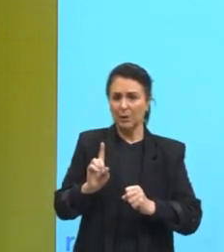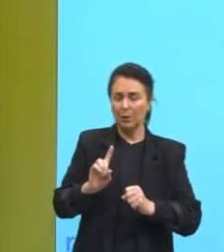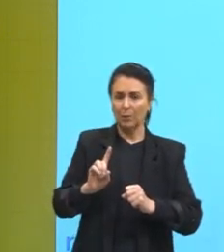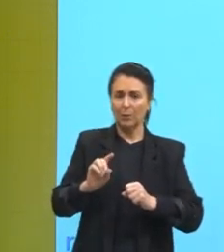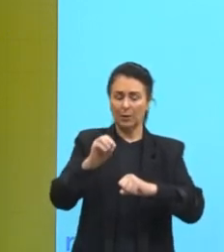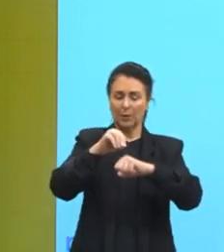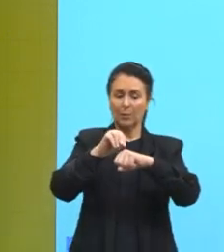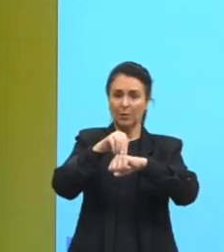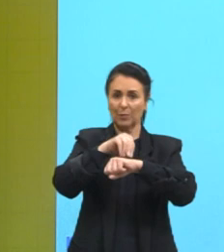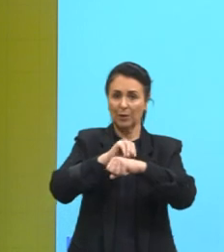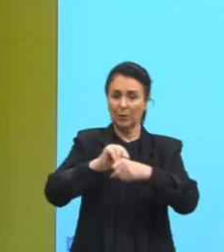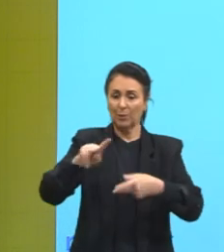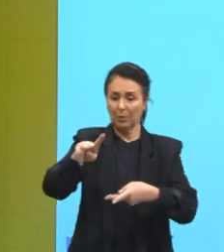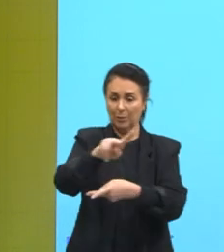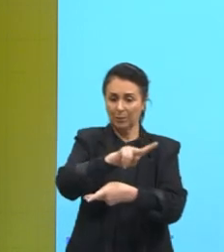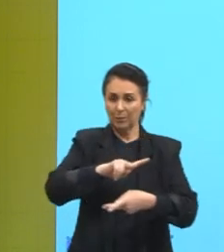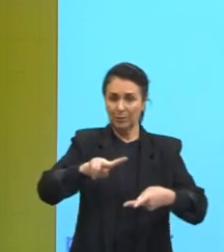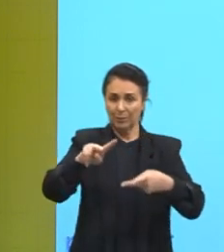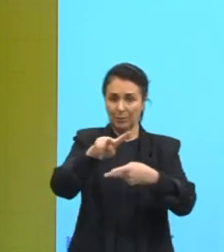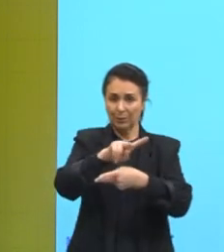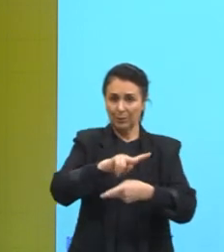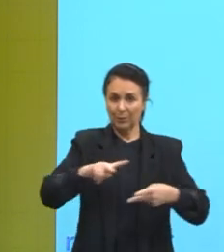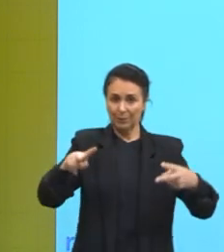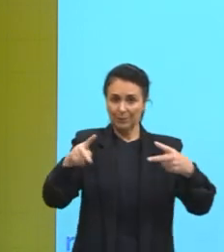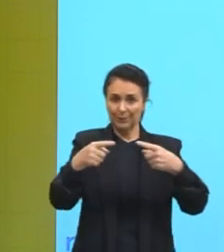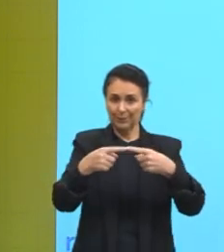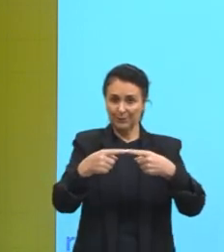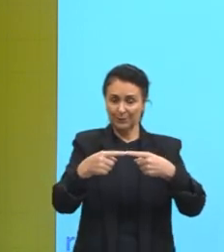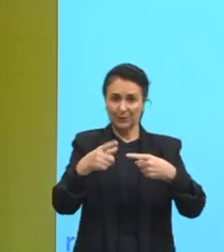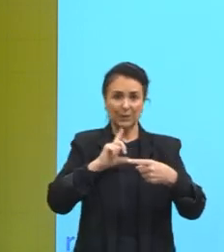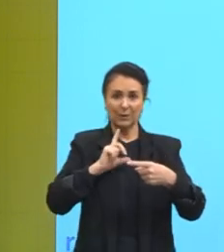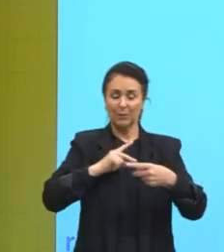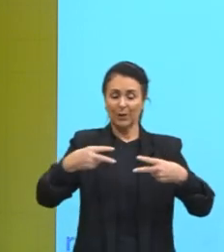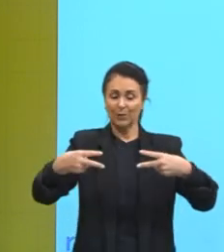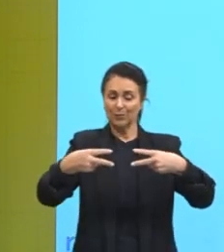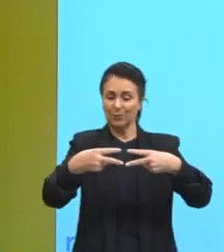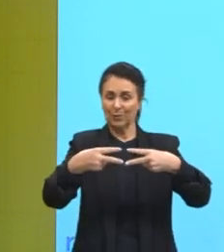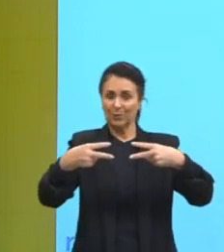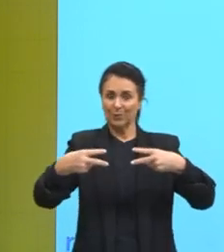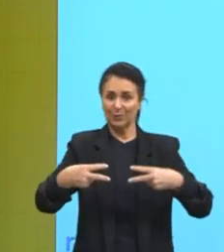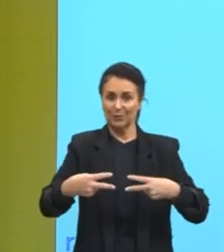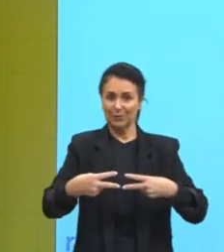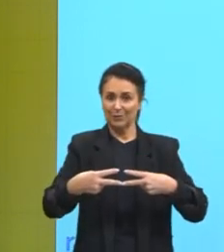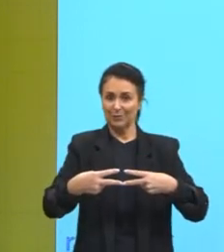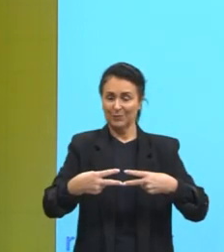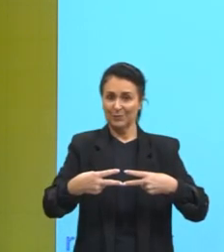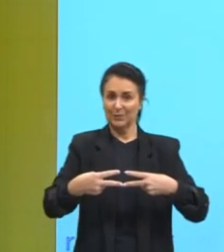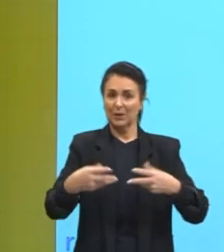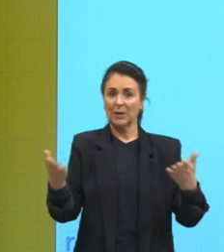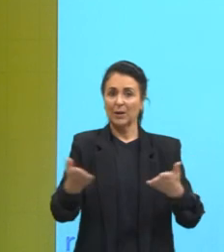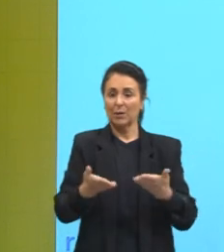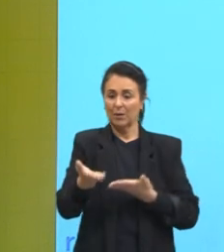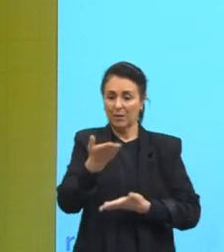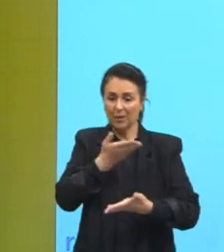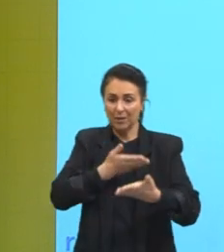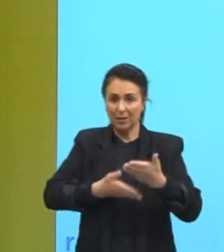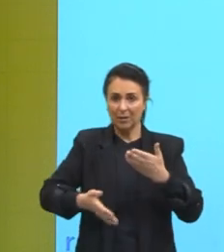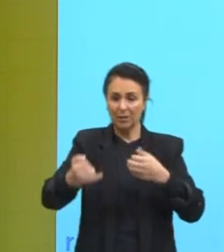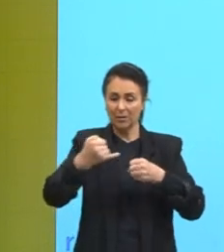molécula polar, né? Muito polar, então não é interação dipolo e dipolo induzido. São interações íons